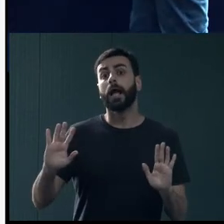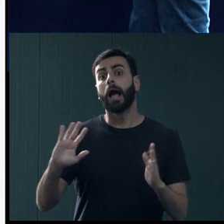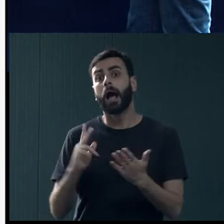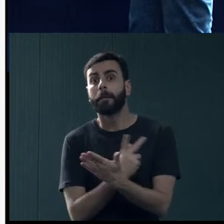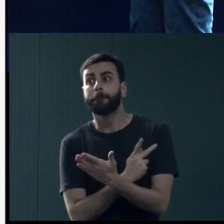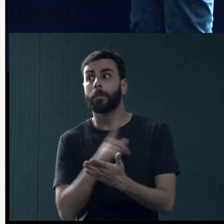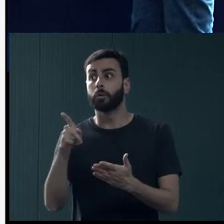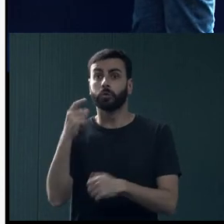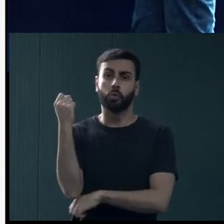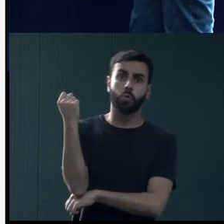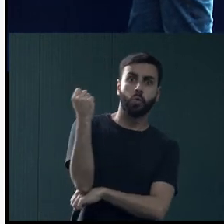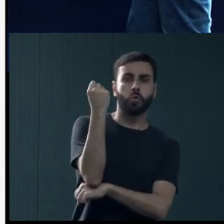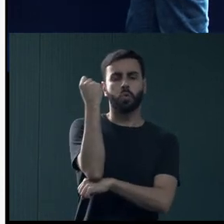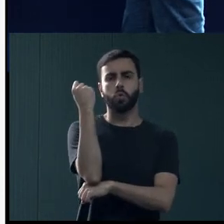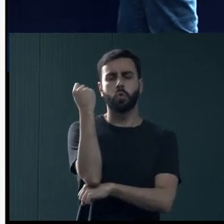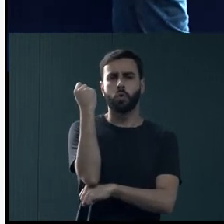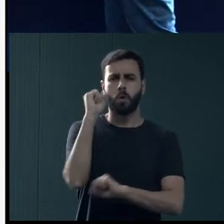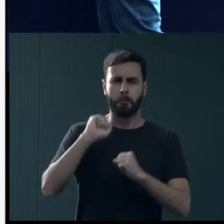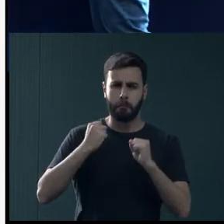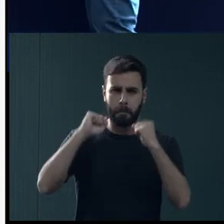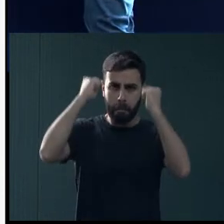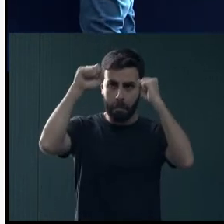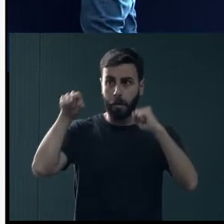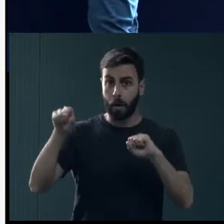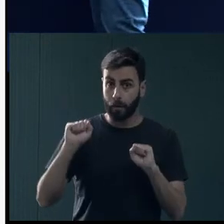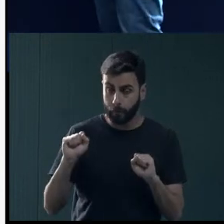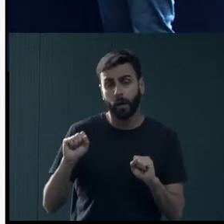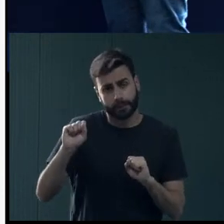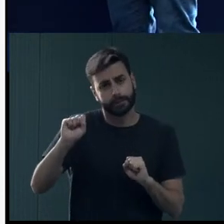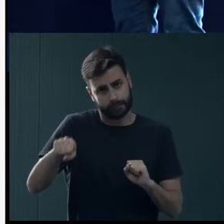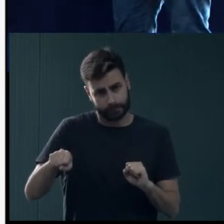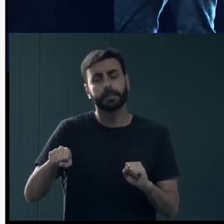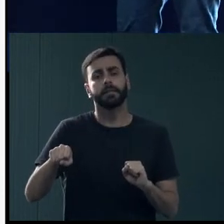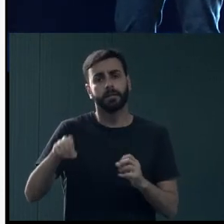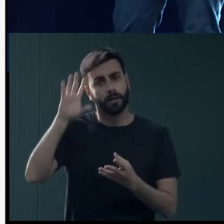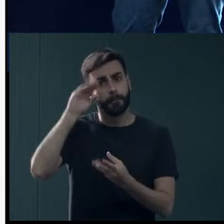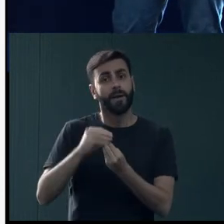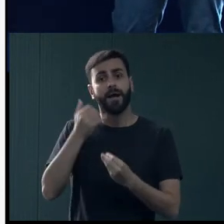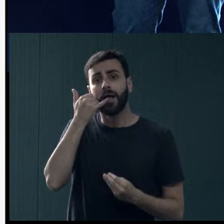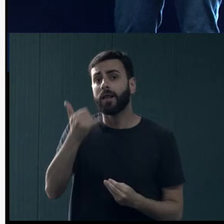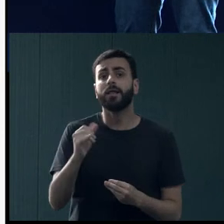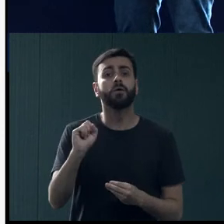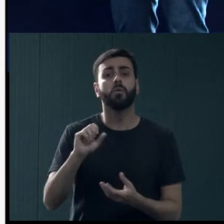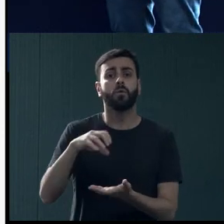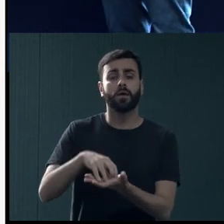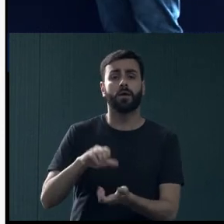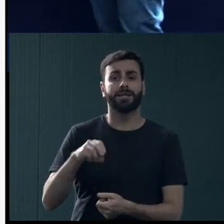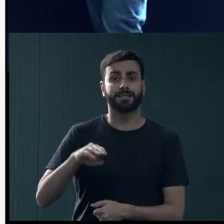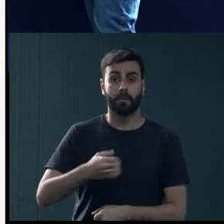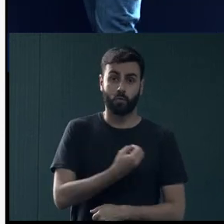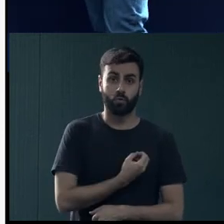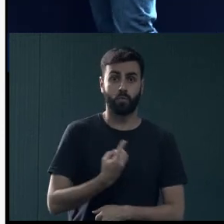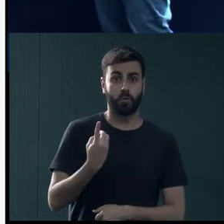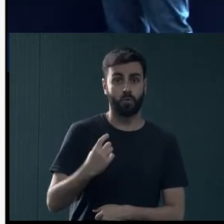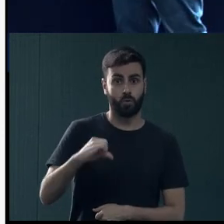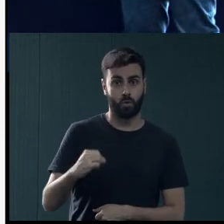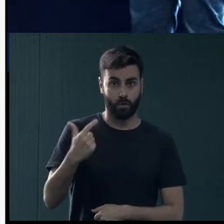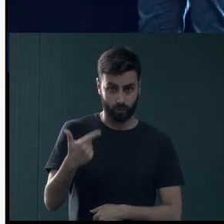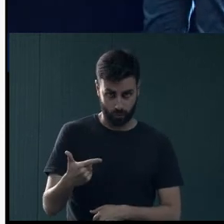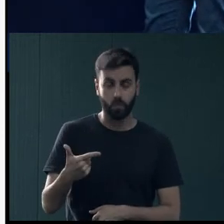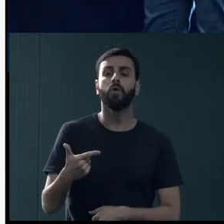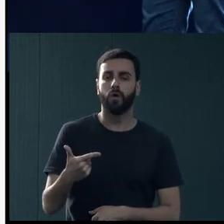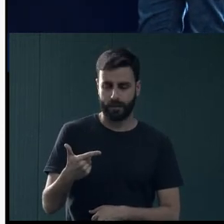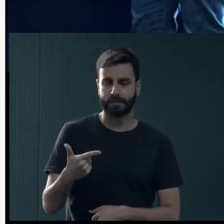situação aguda de surto psiquiátrico ou risco de vida. Sim, a gente já soa no SAMU, 192, que o SAMU vai fazer esse encaminhamento.